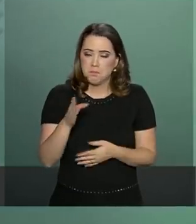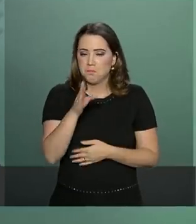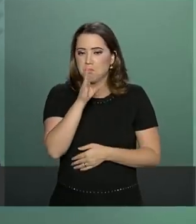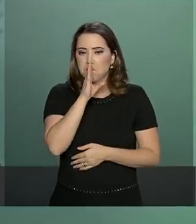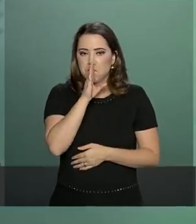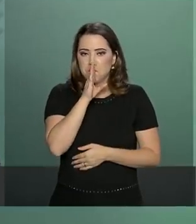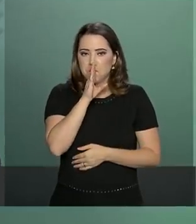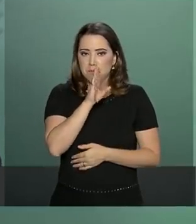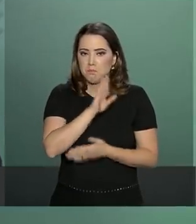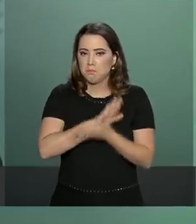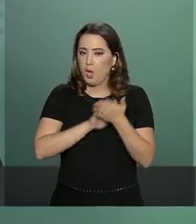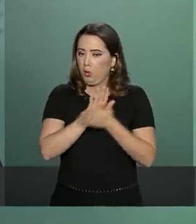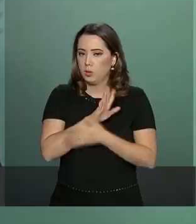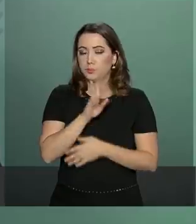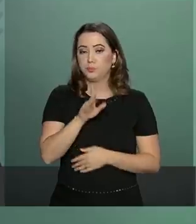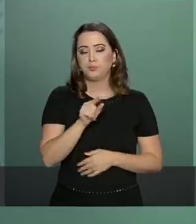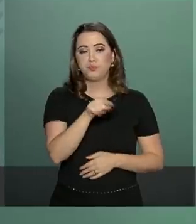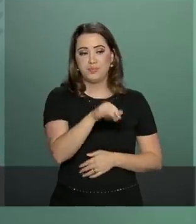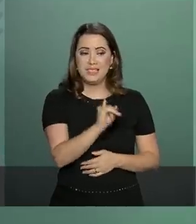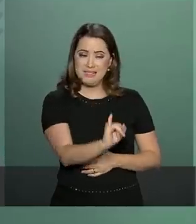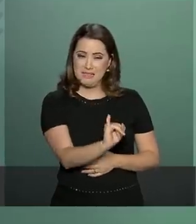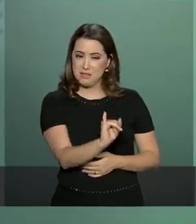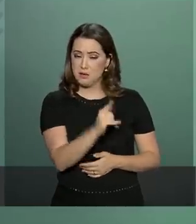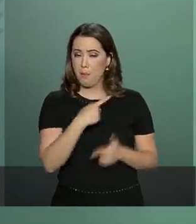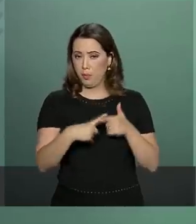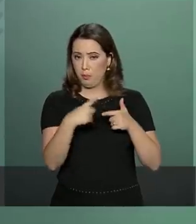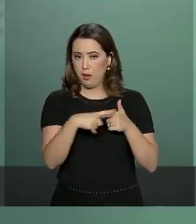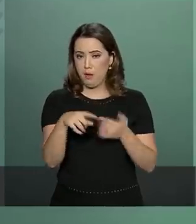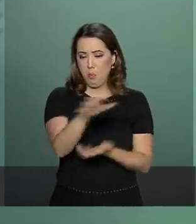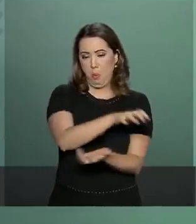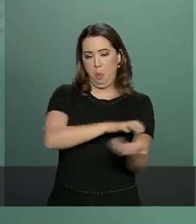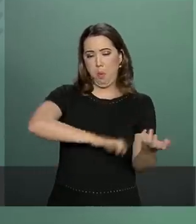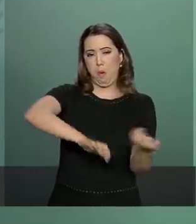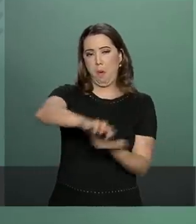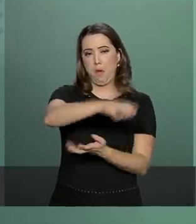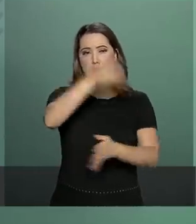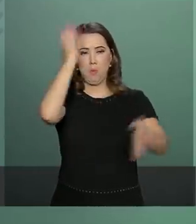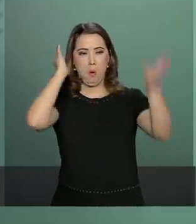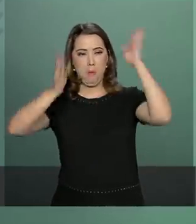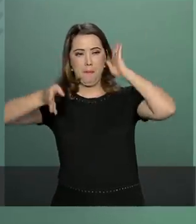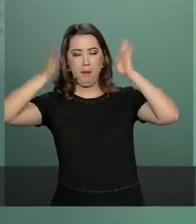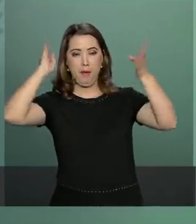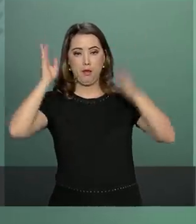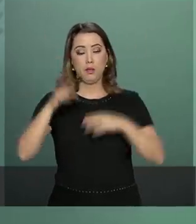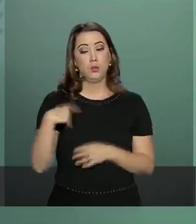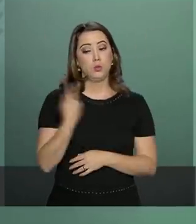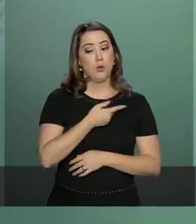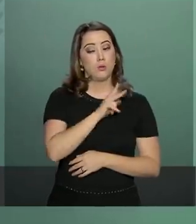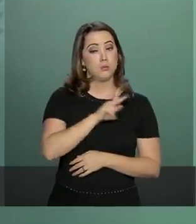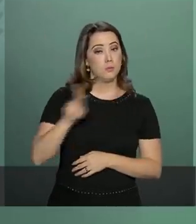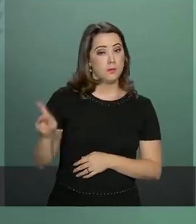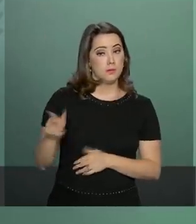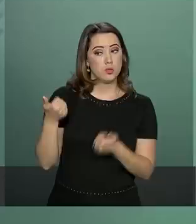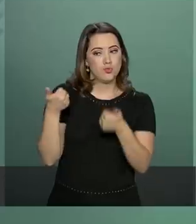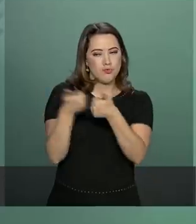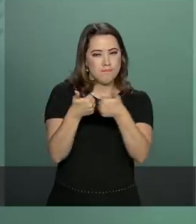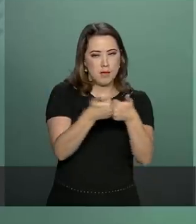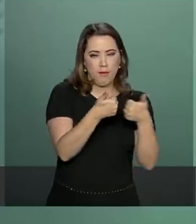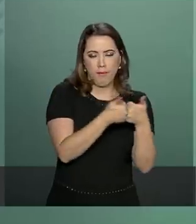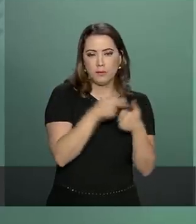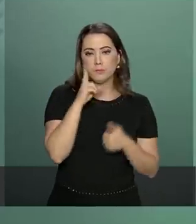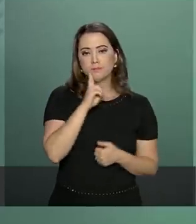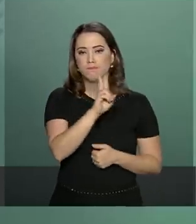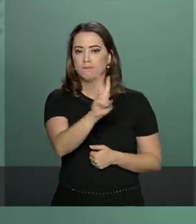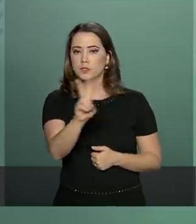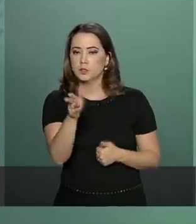à greve dos caminhoneiros, eventual greve dos caminhoneiros, nosso presidente vem acompanhando as dificuldades